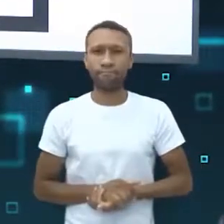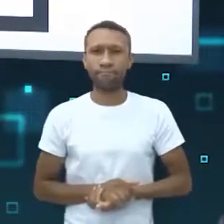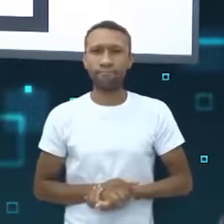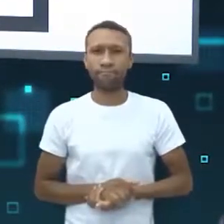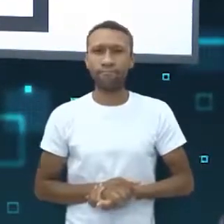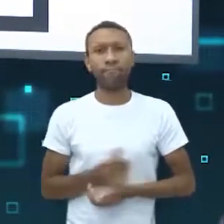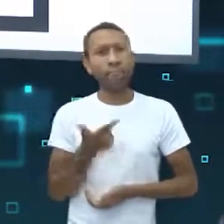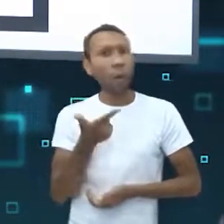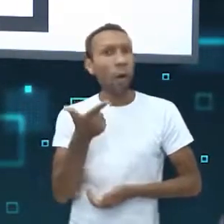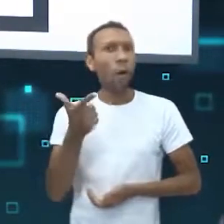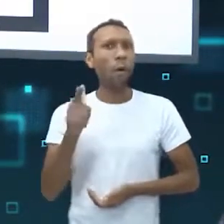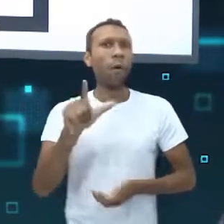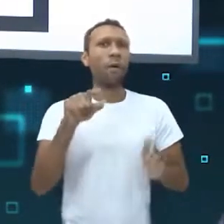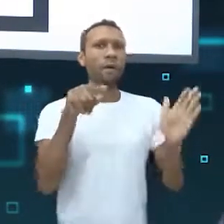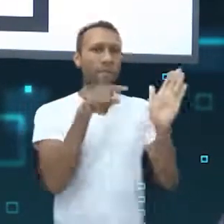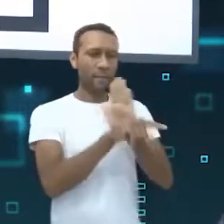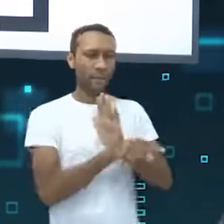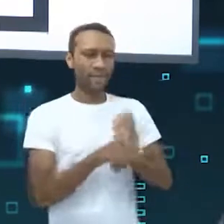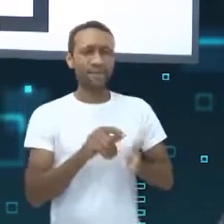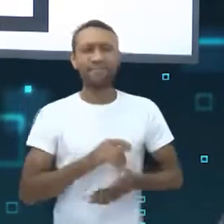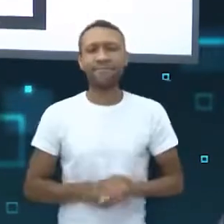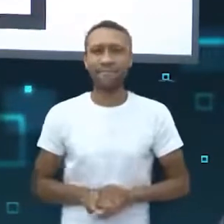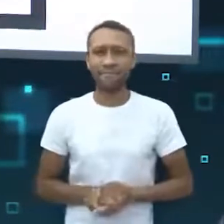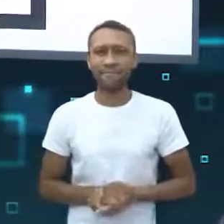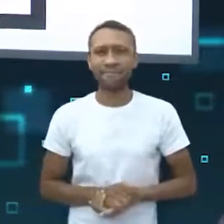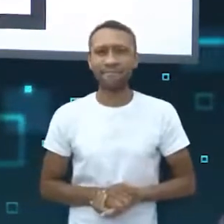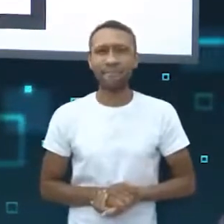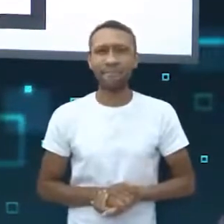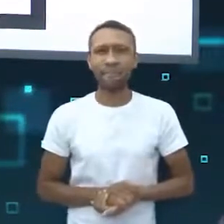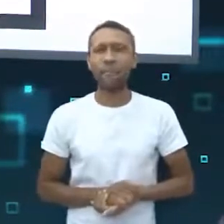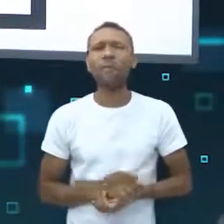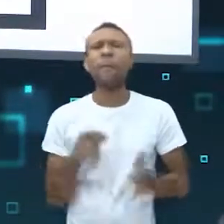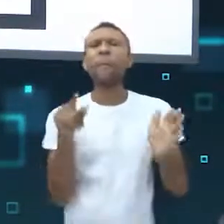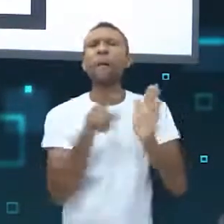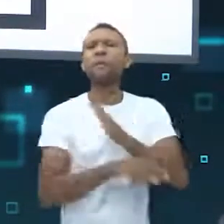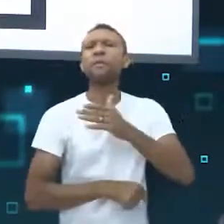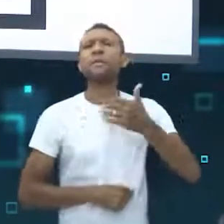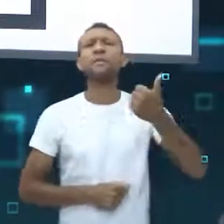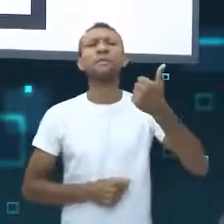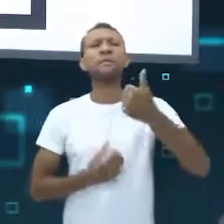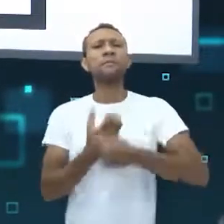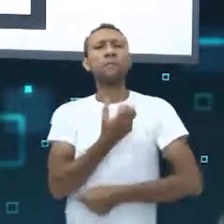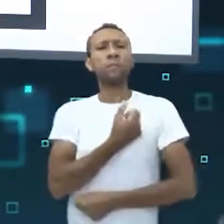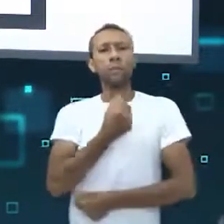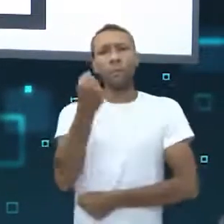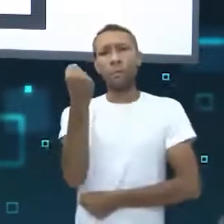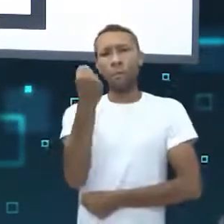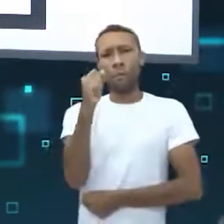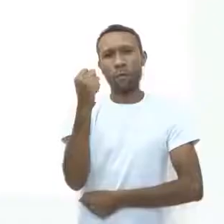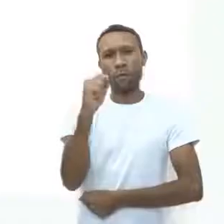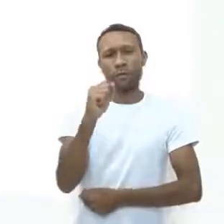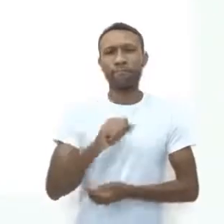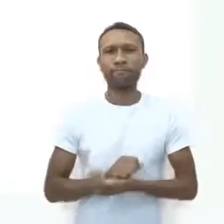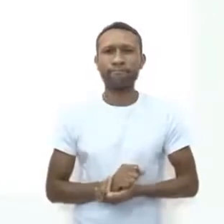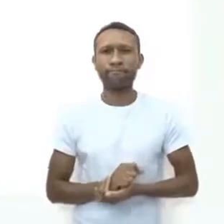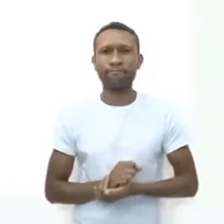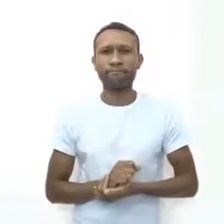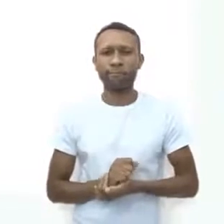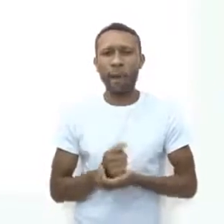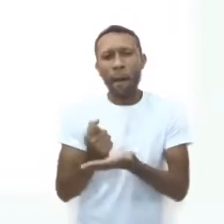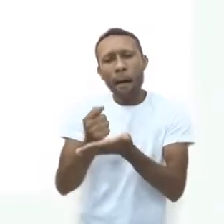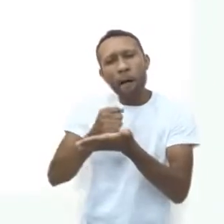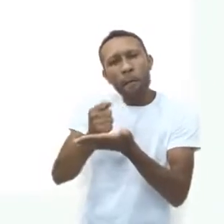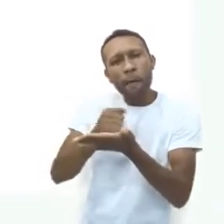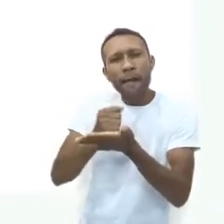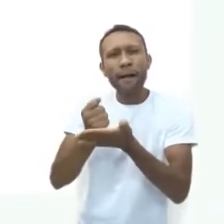Vamos para a próxima e última pergunta? Pergunta número 8. Jogos online